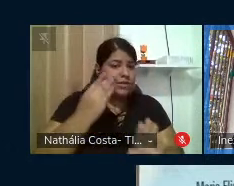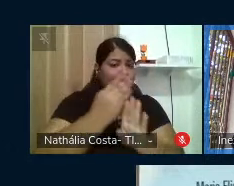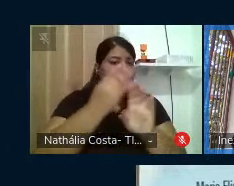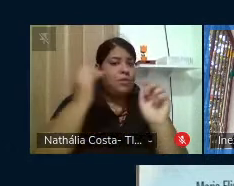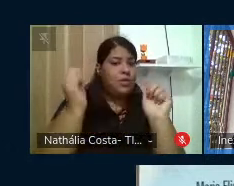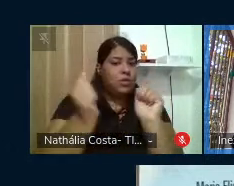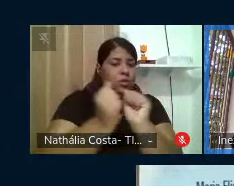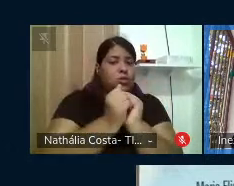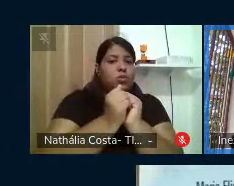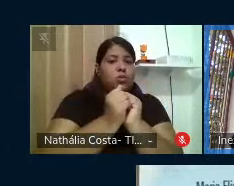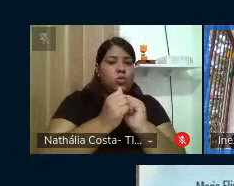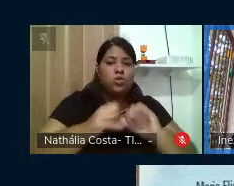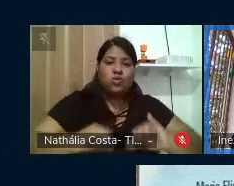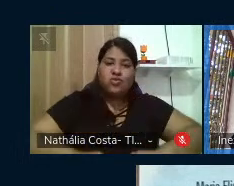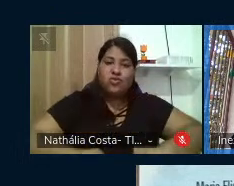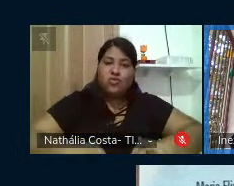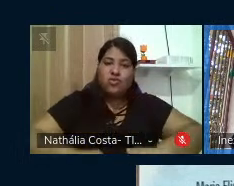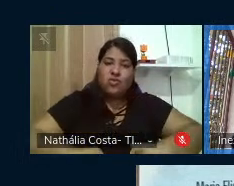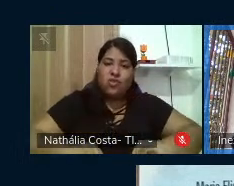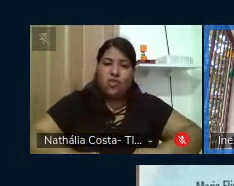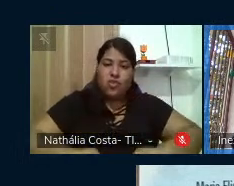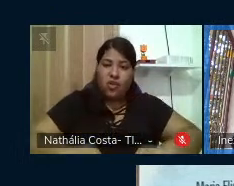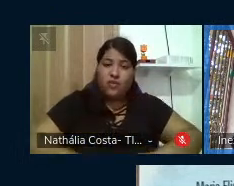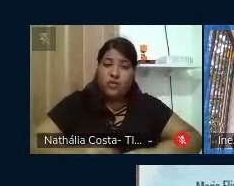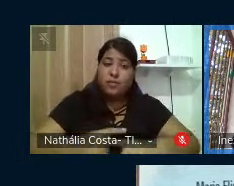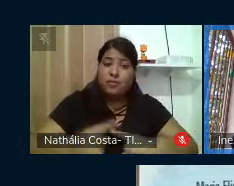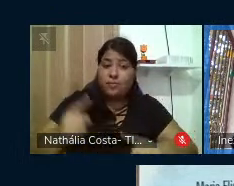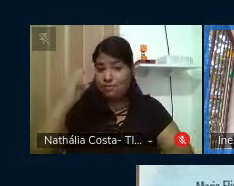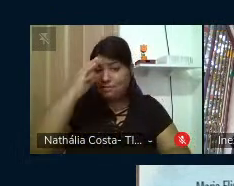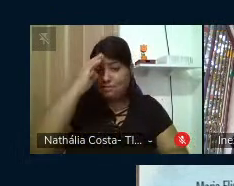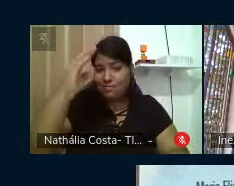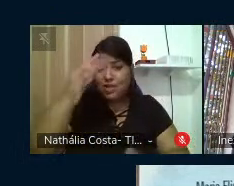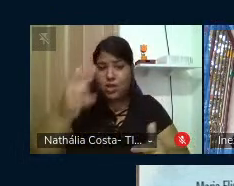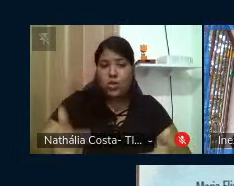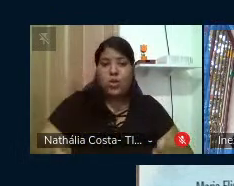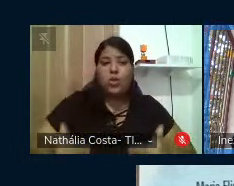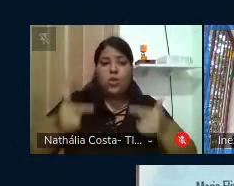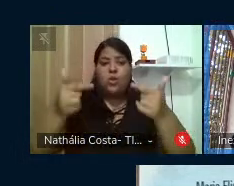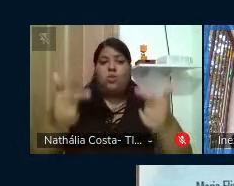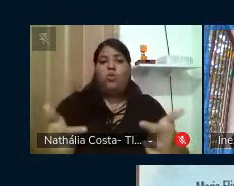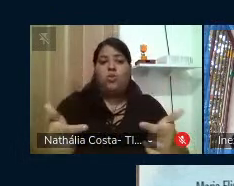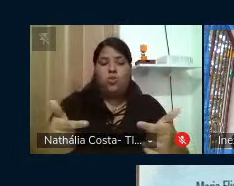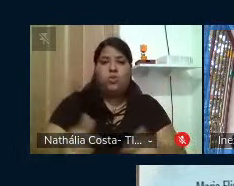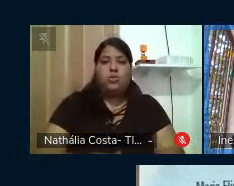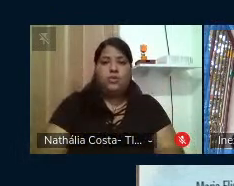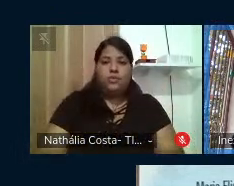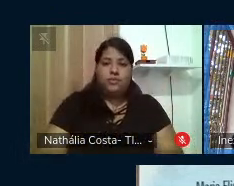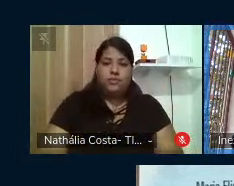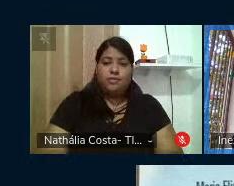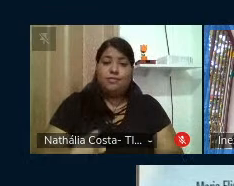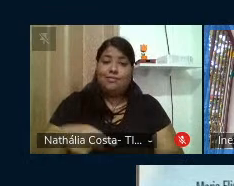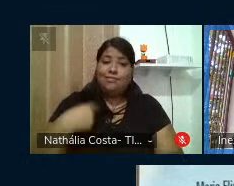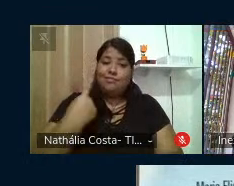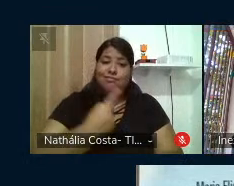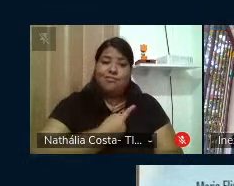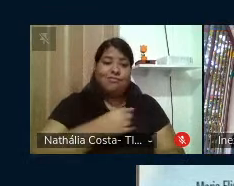sofrem, mas sobretudo com eles lutam. Nosso patrono da educação